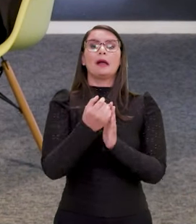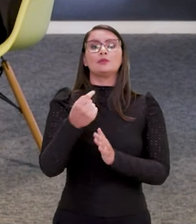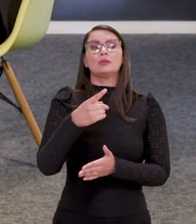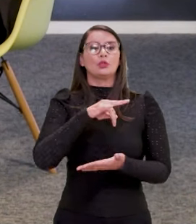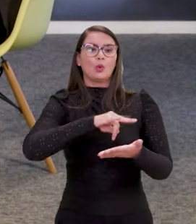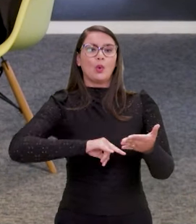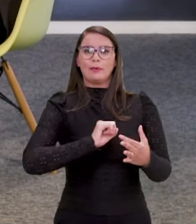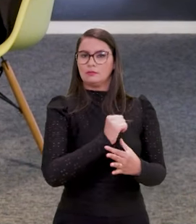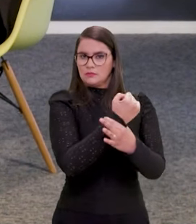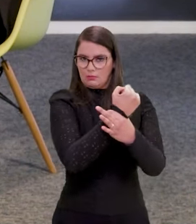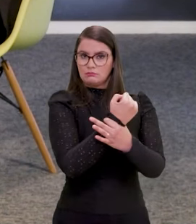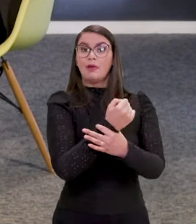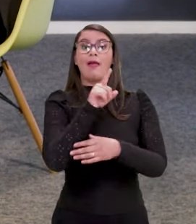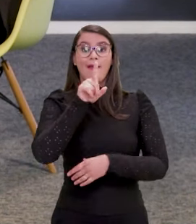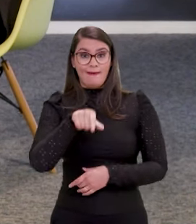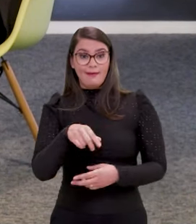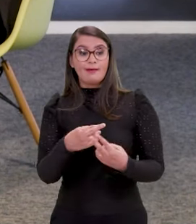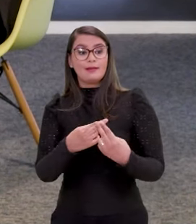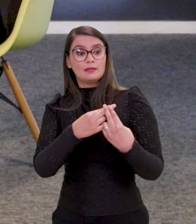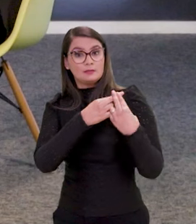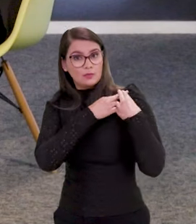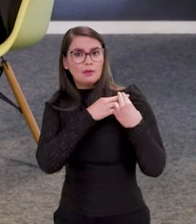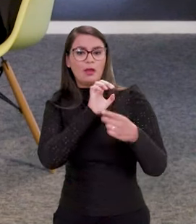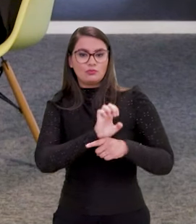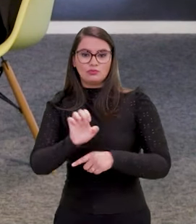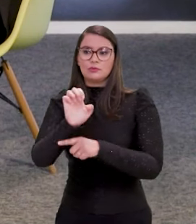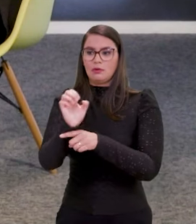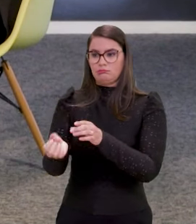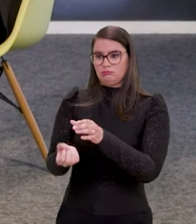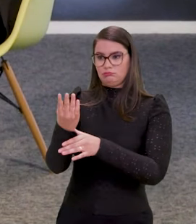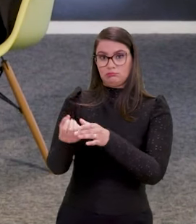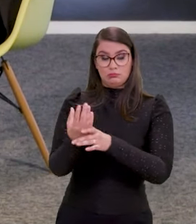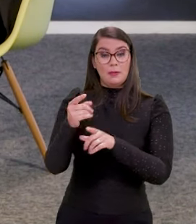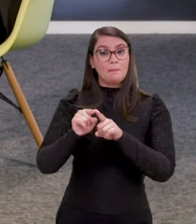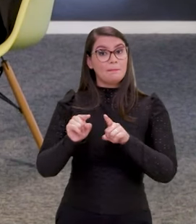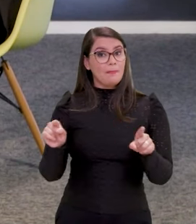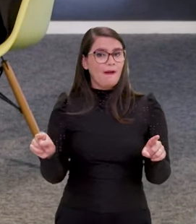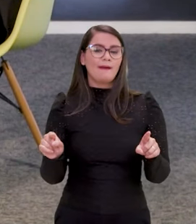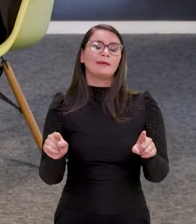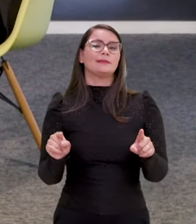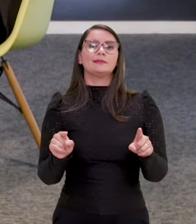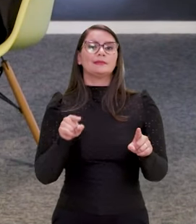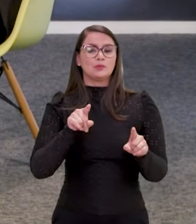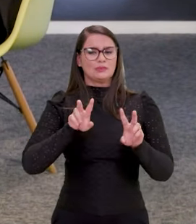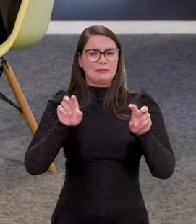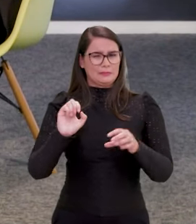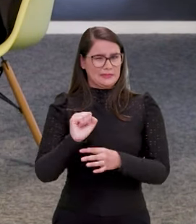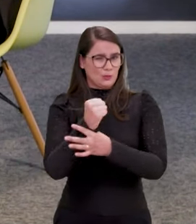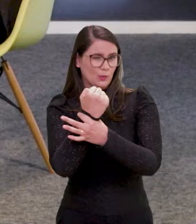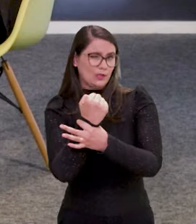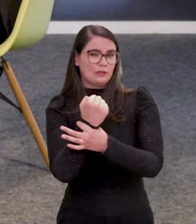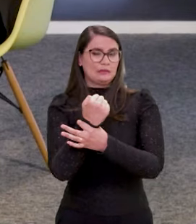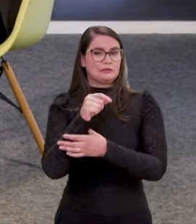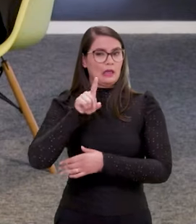documento de segurança, continua a competência dos estados de fazerem a emissão desse documento. Mas muito mais do que uma pauta de segurança,